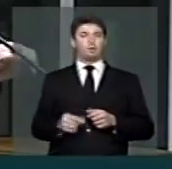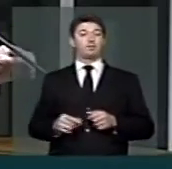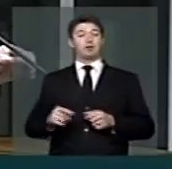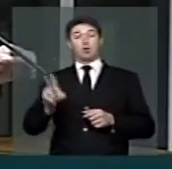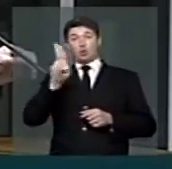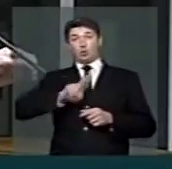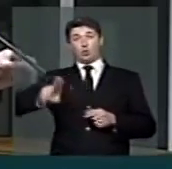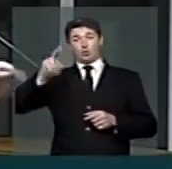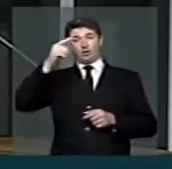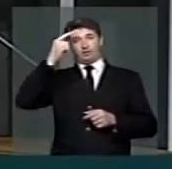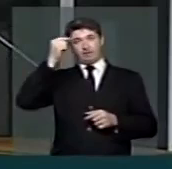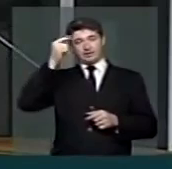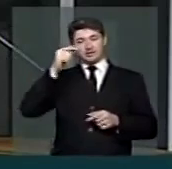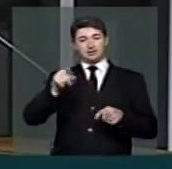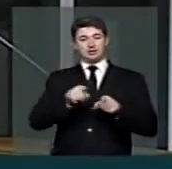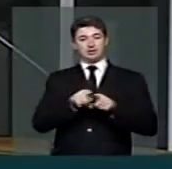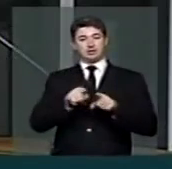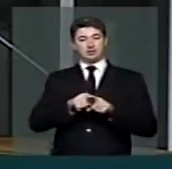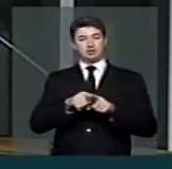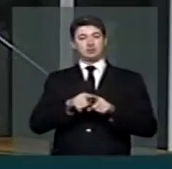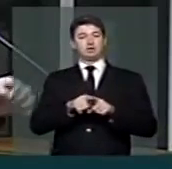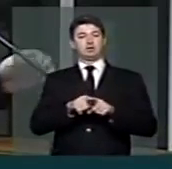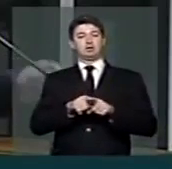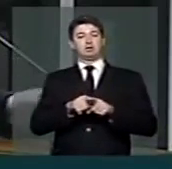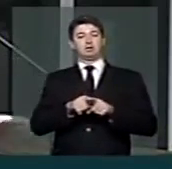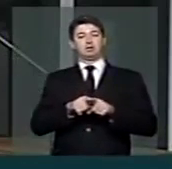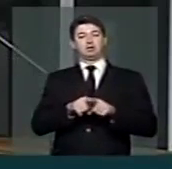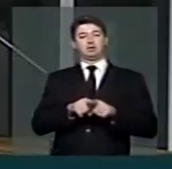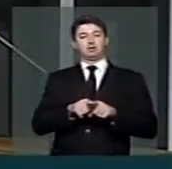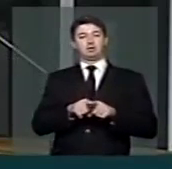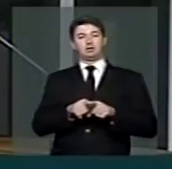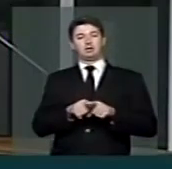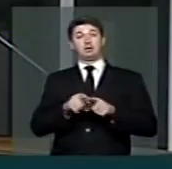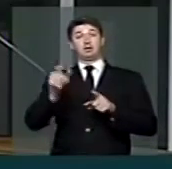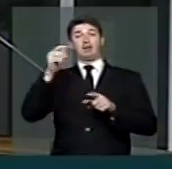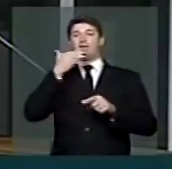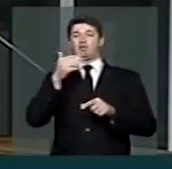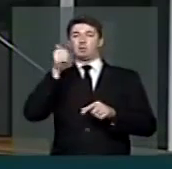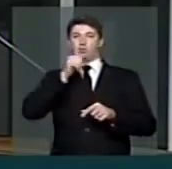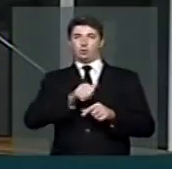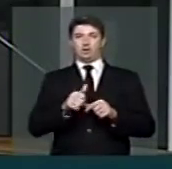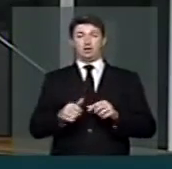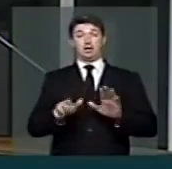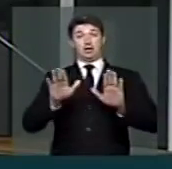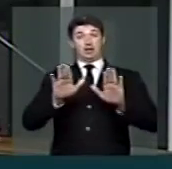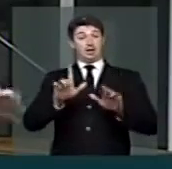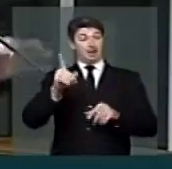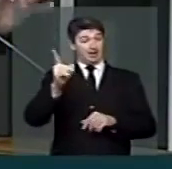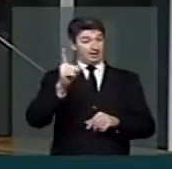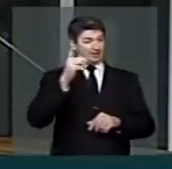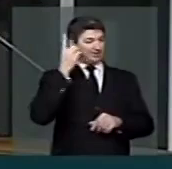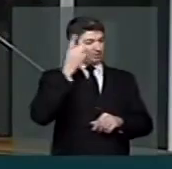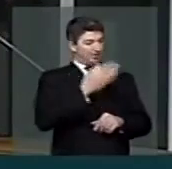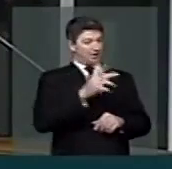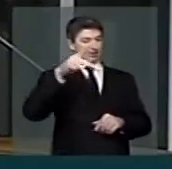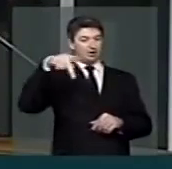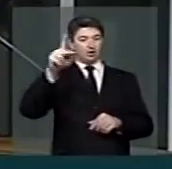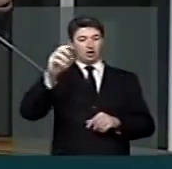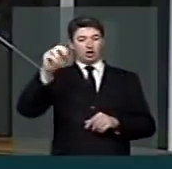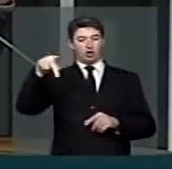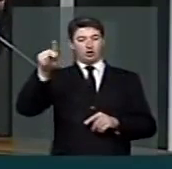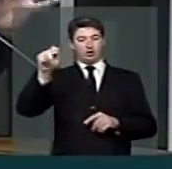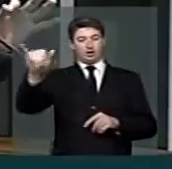a universidade da maturidade e a universidade da mulher. Aliás, deputado Érica Cocá, a universidade da mulher